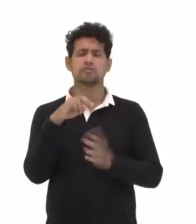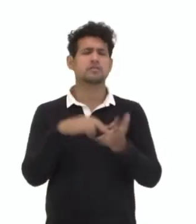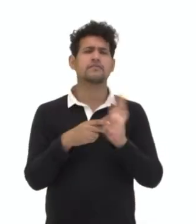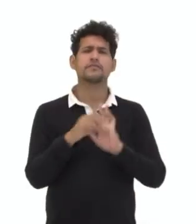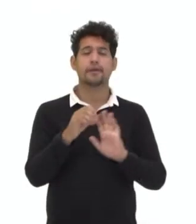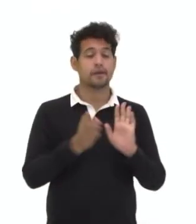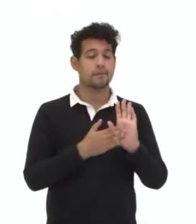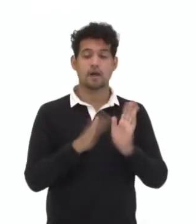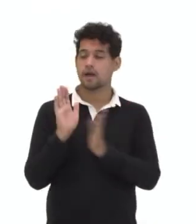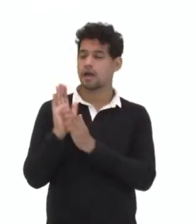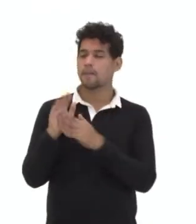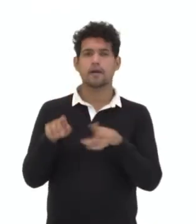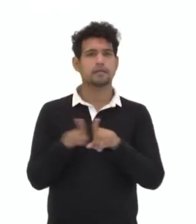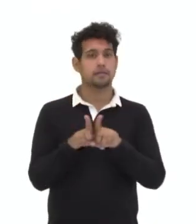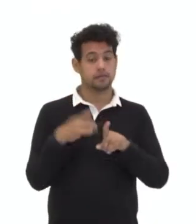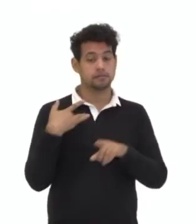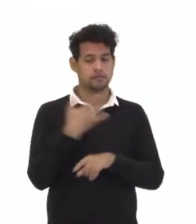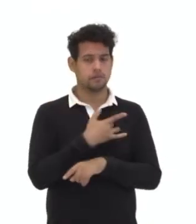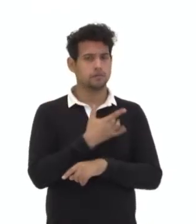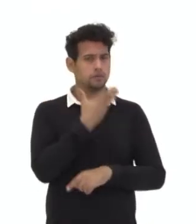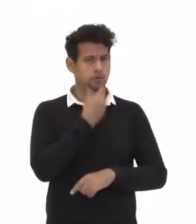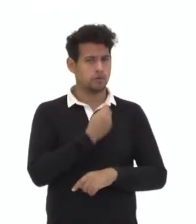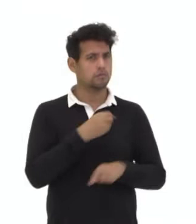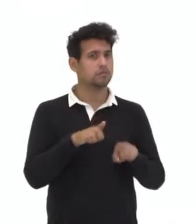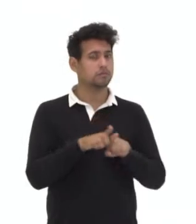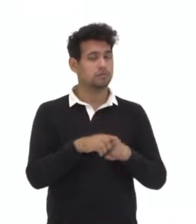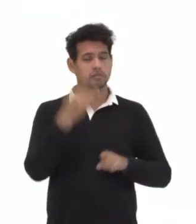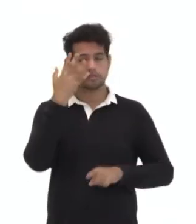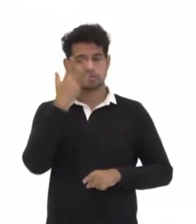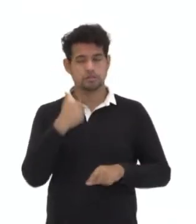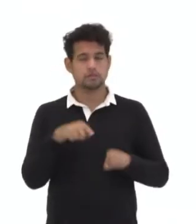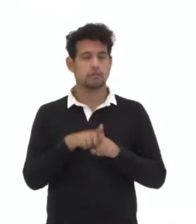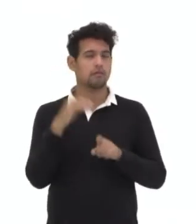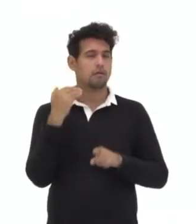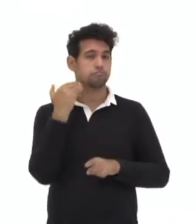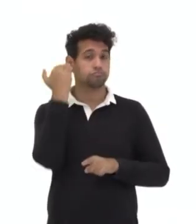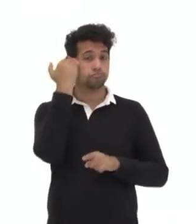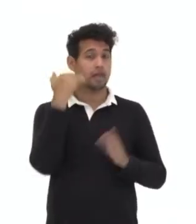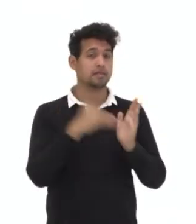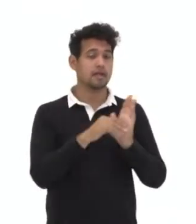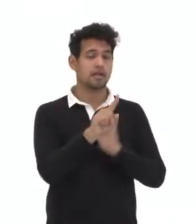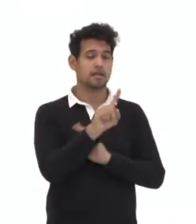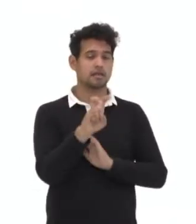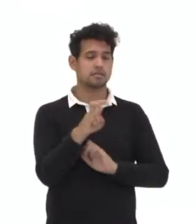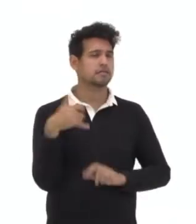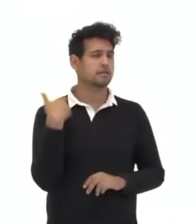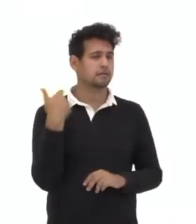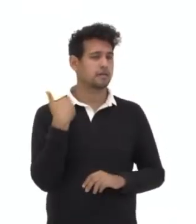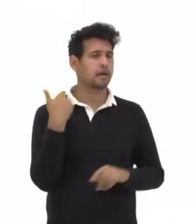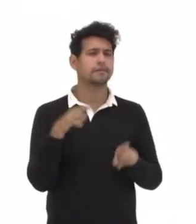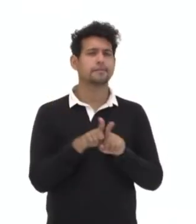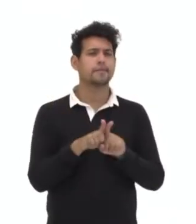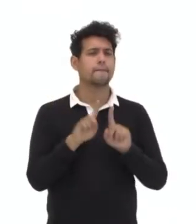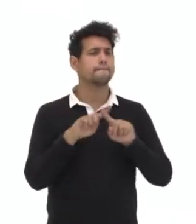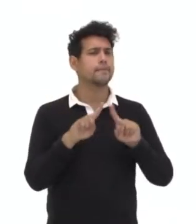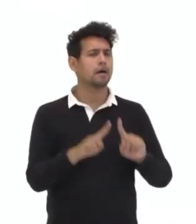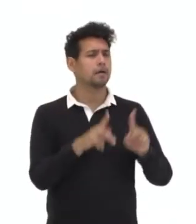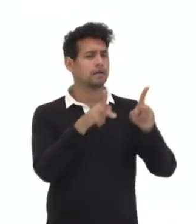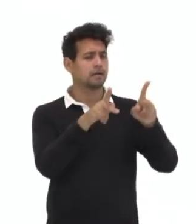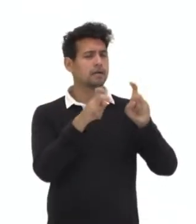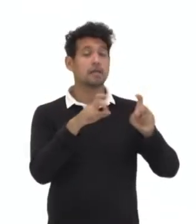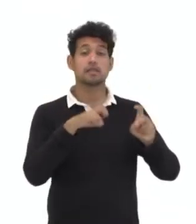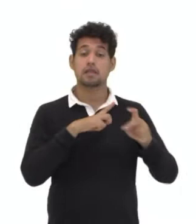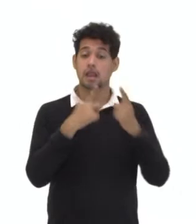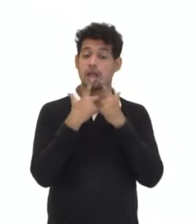campanha de saúde masculina de crianças e adolescentes de até 15 anos e observe que ele tem